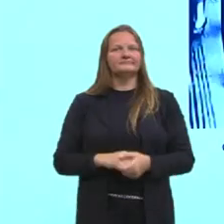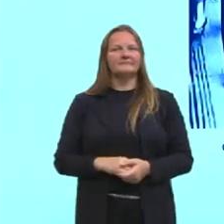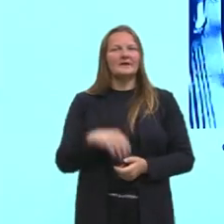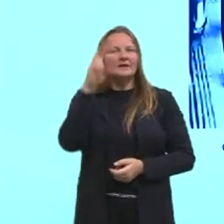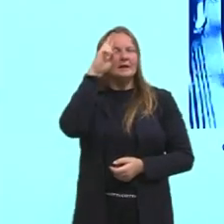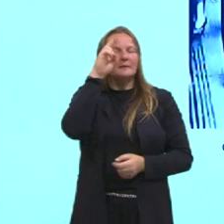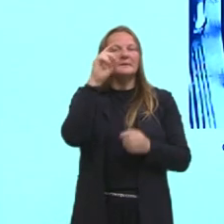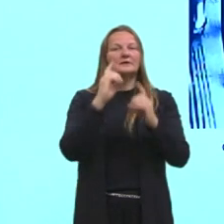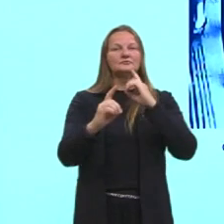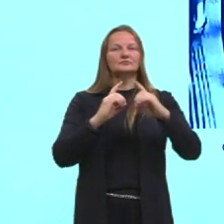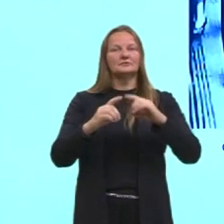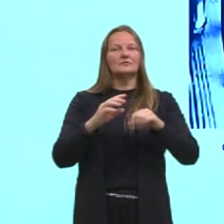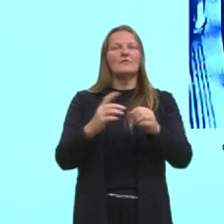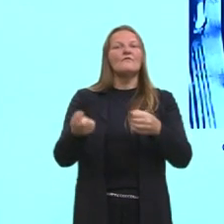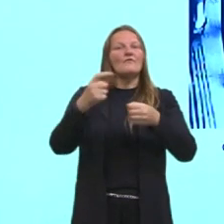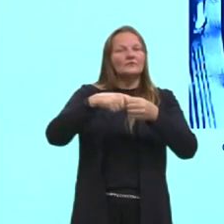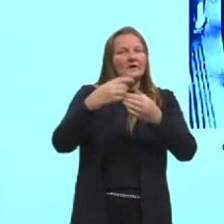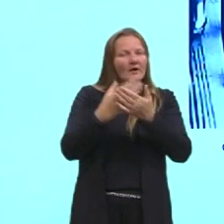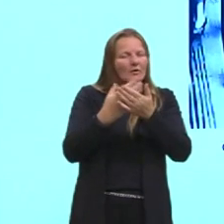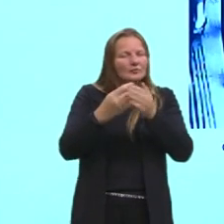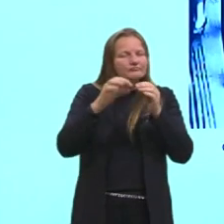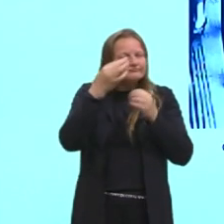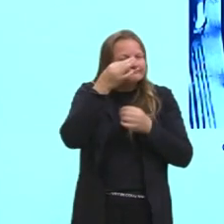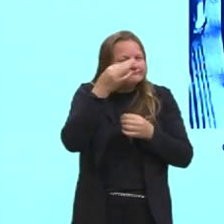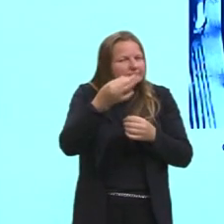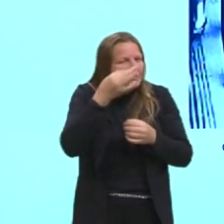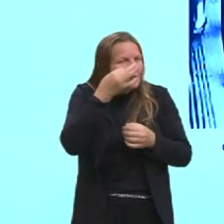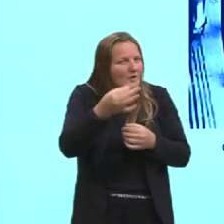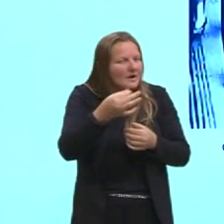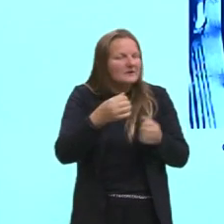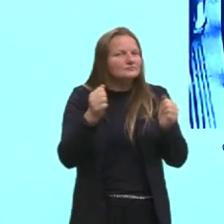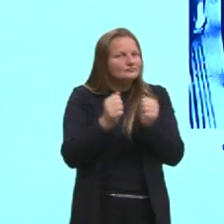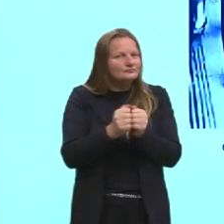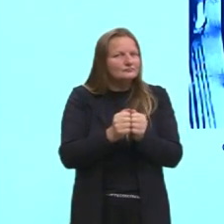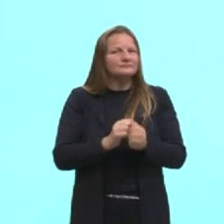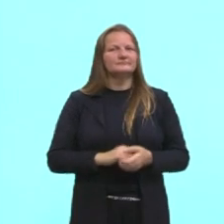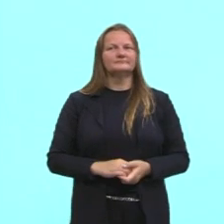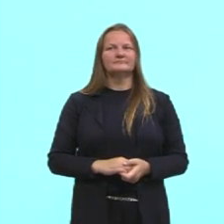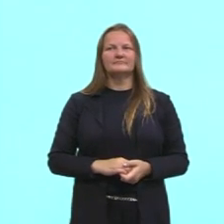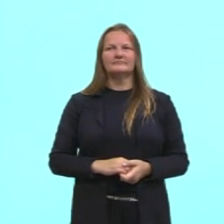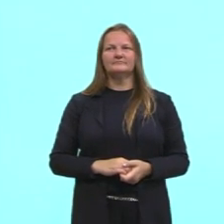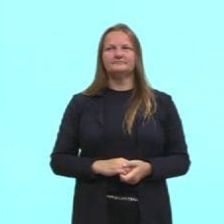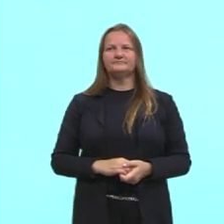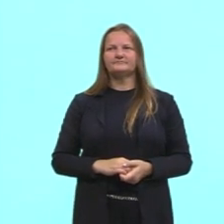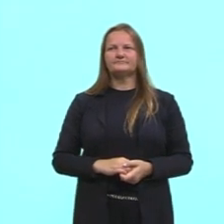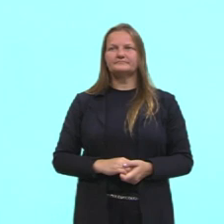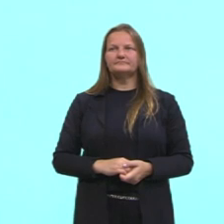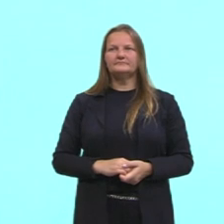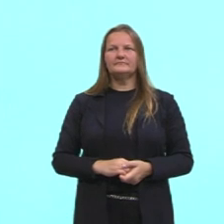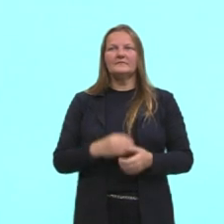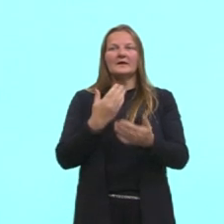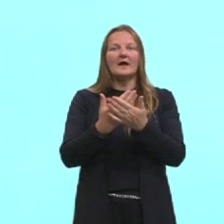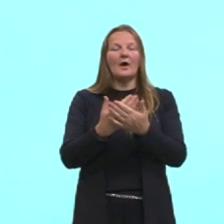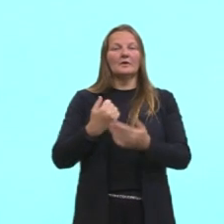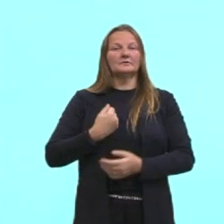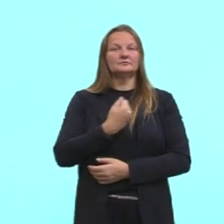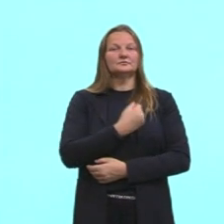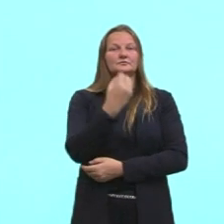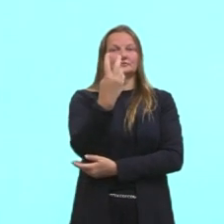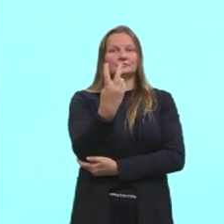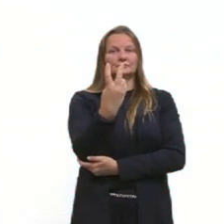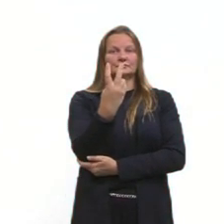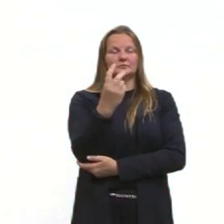que foi discutido e voltar lá na aula para acompanhar ela na íntegra. A aula de número 2, então,